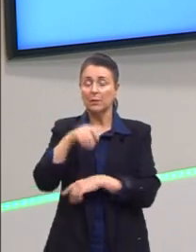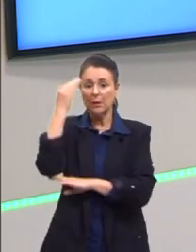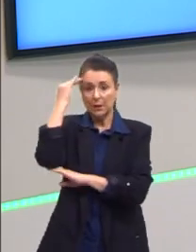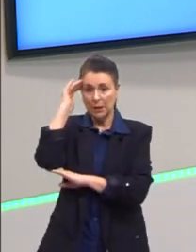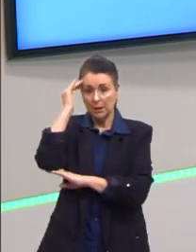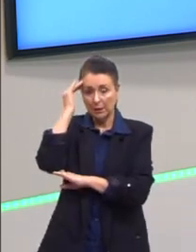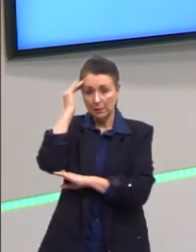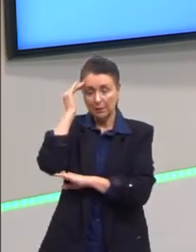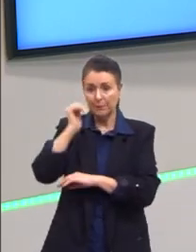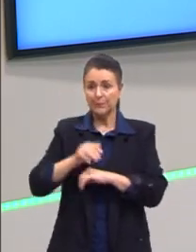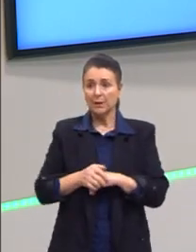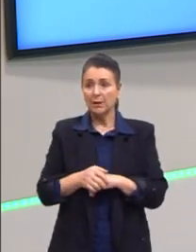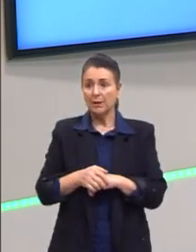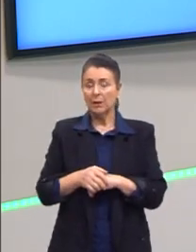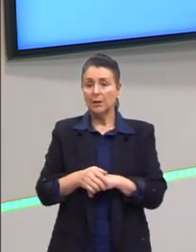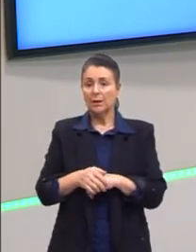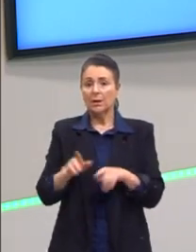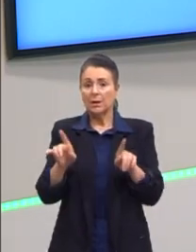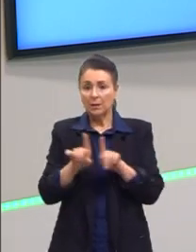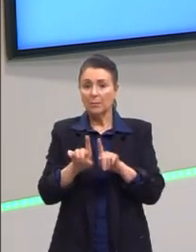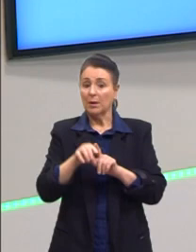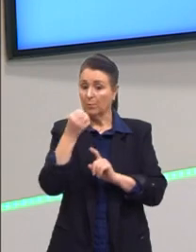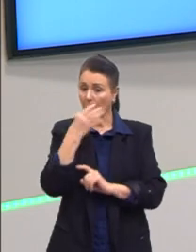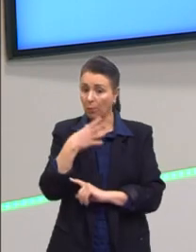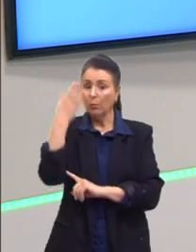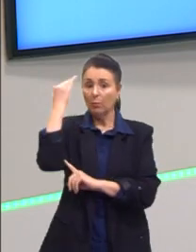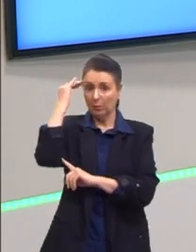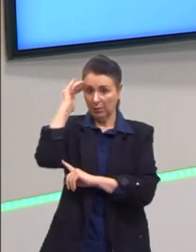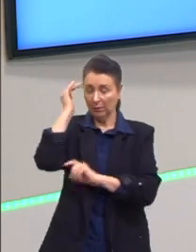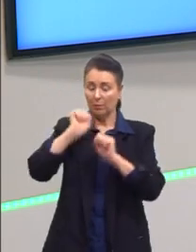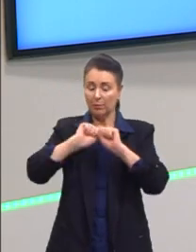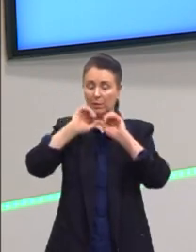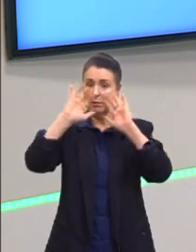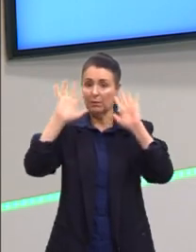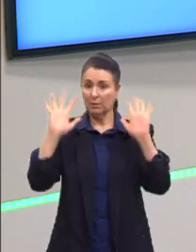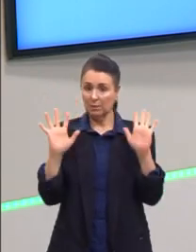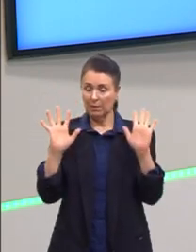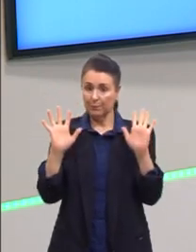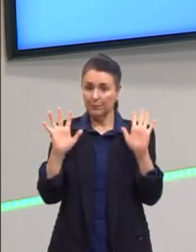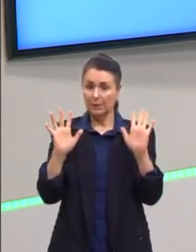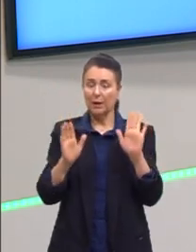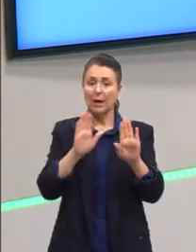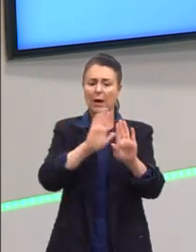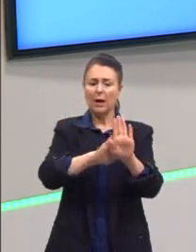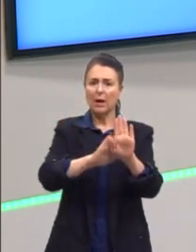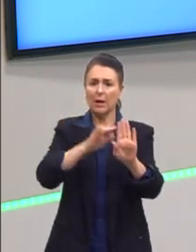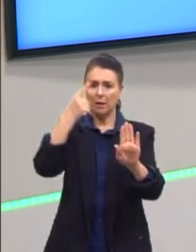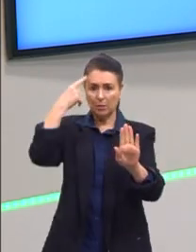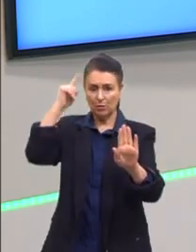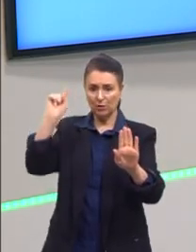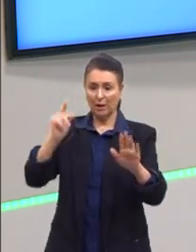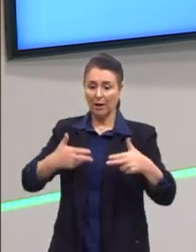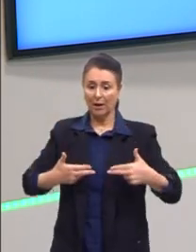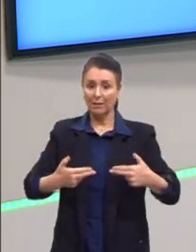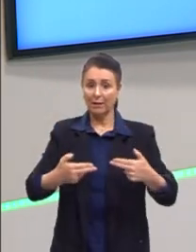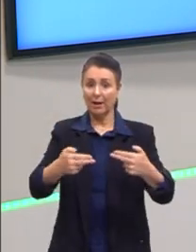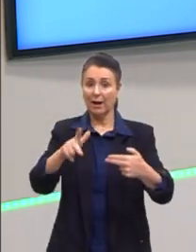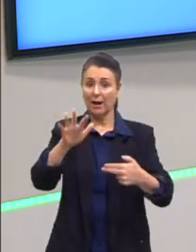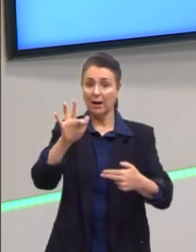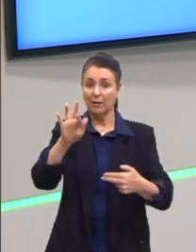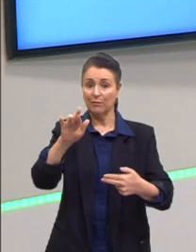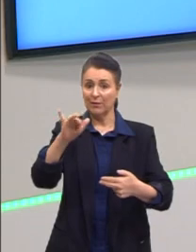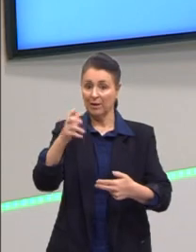nessas, que é bom sempre a gente entender dentro da questão, é que ideologias da Guerra Fria ainda estavam